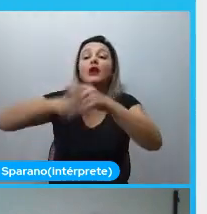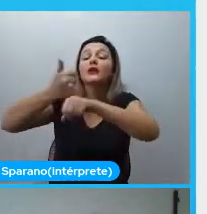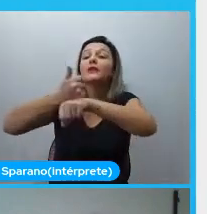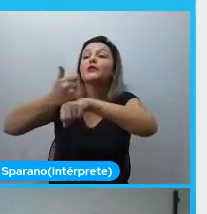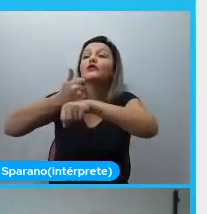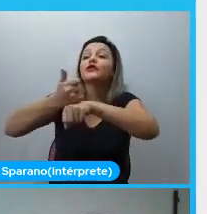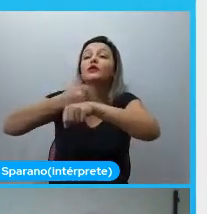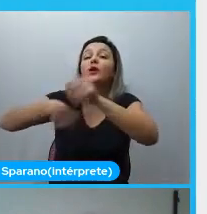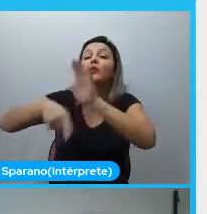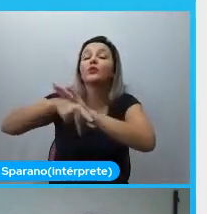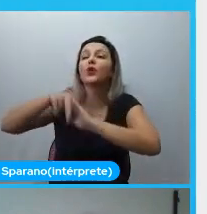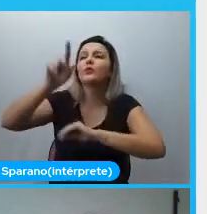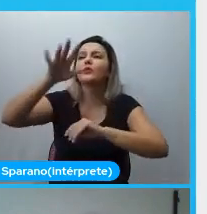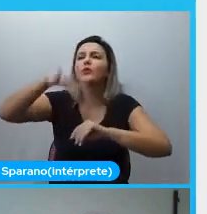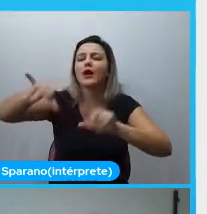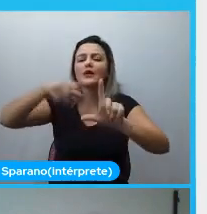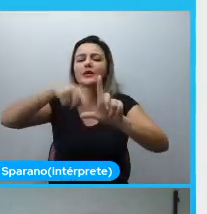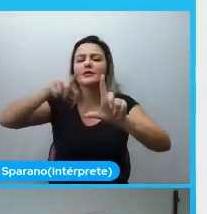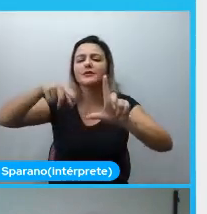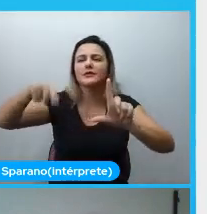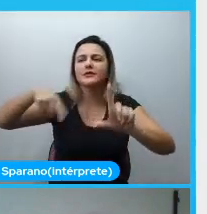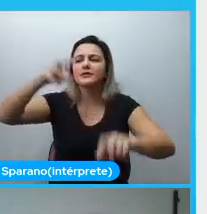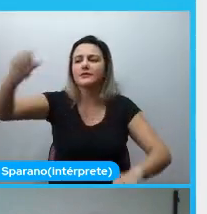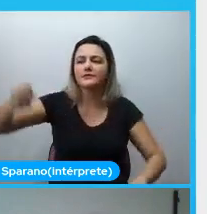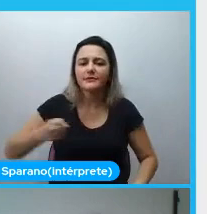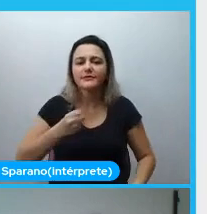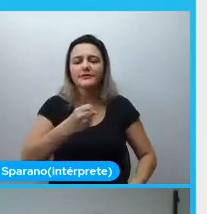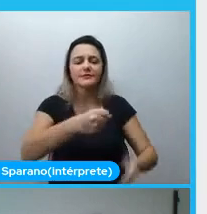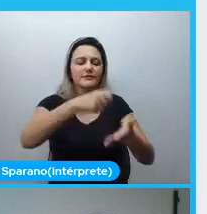às vezes, muitas vezes, é ele quem faz a análise,